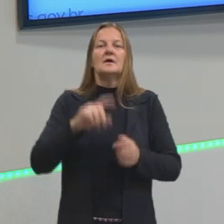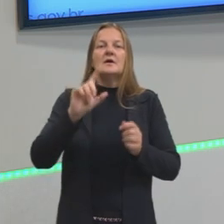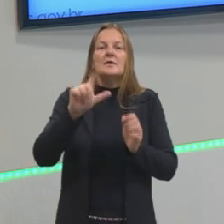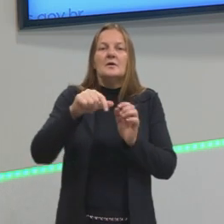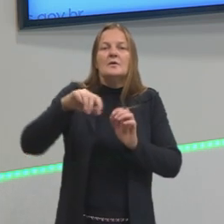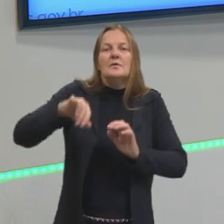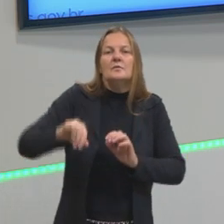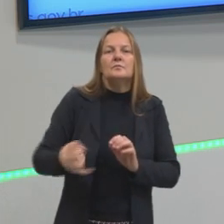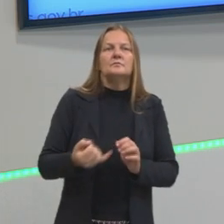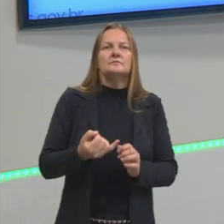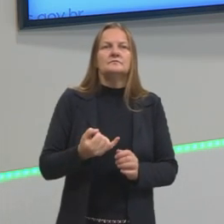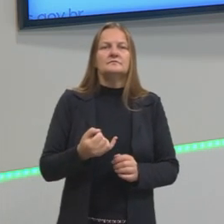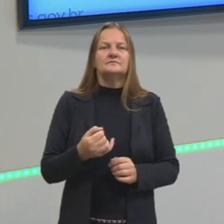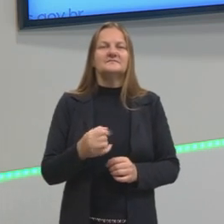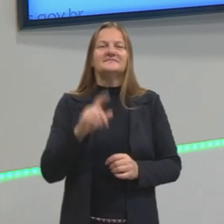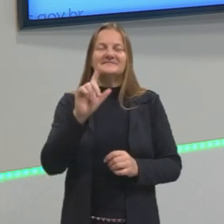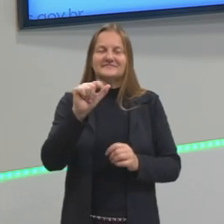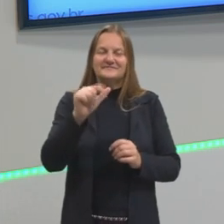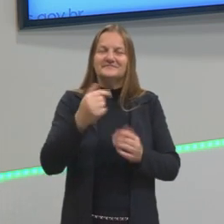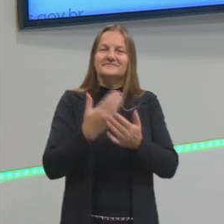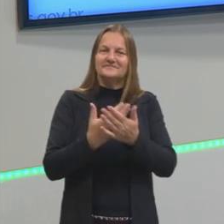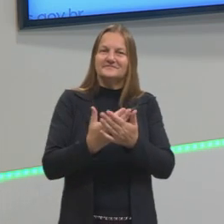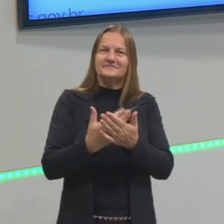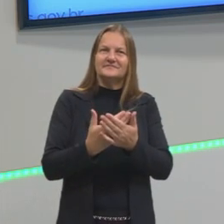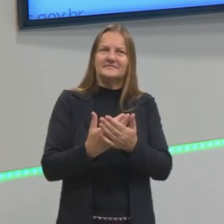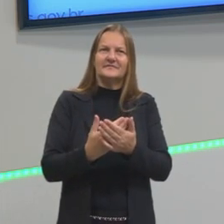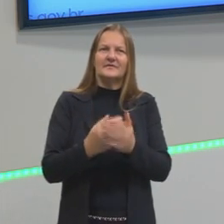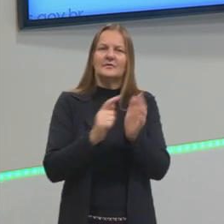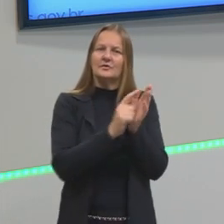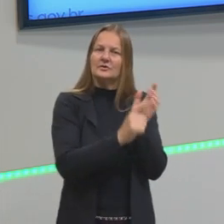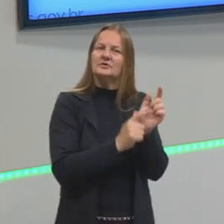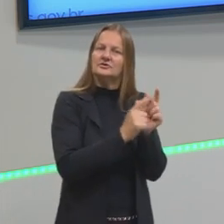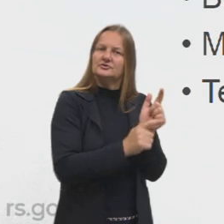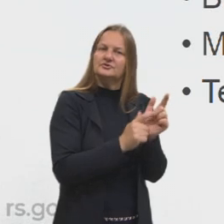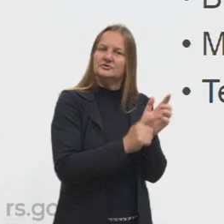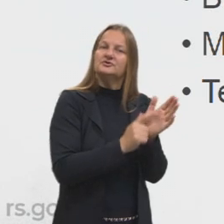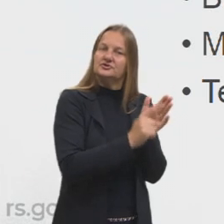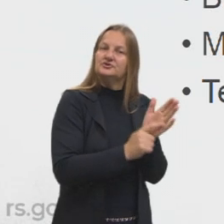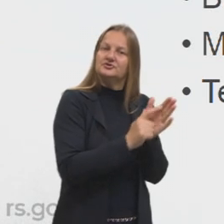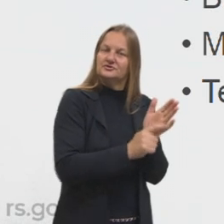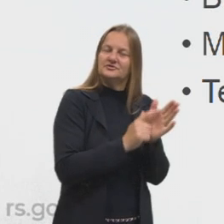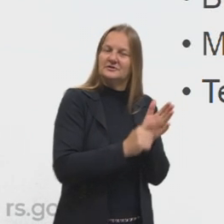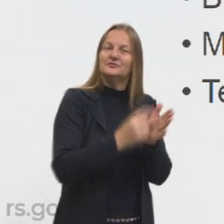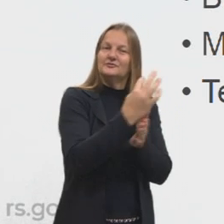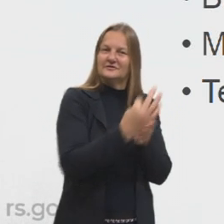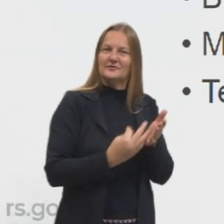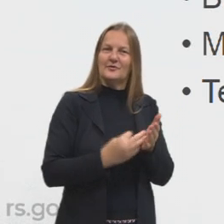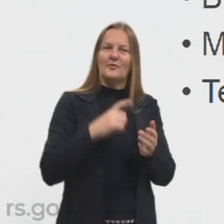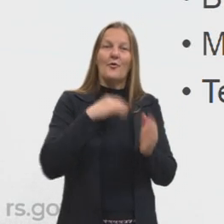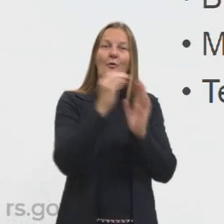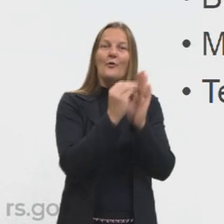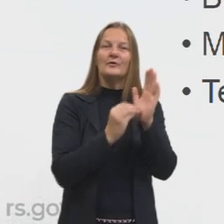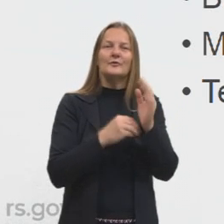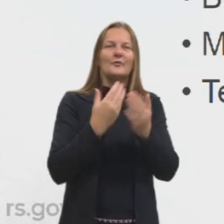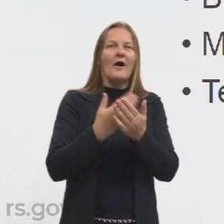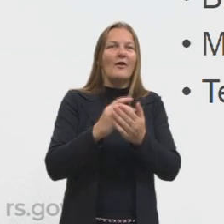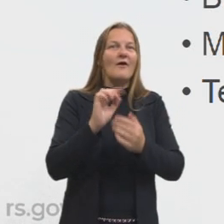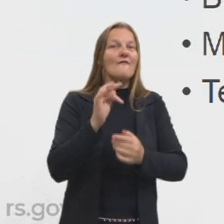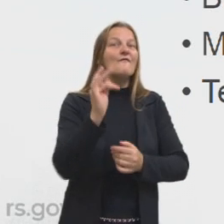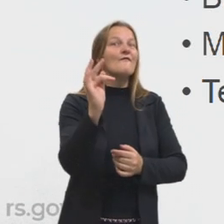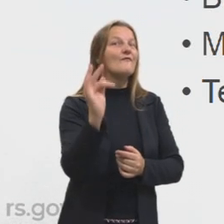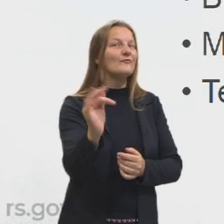gancho com vocês para falar que gêneros textuais vai ser o conteúdo da nossa aula